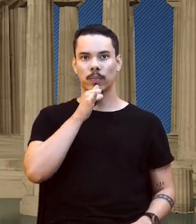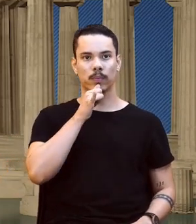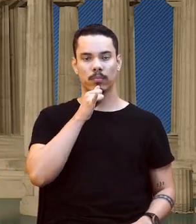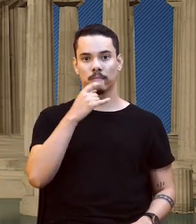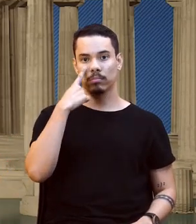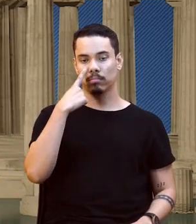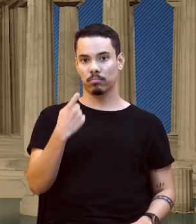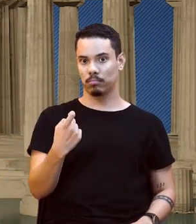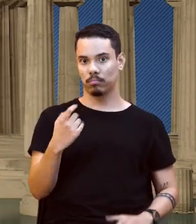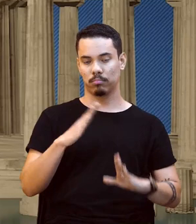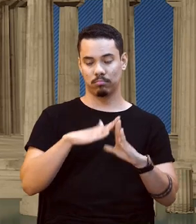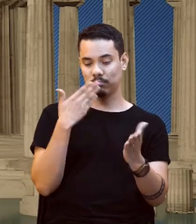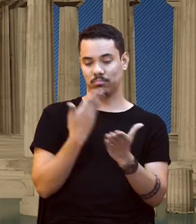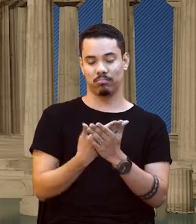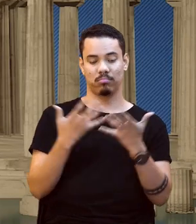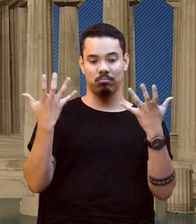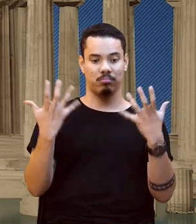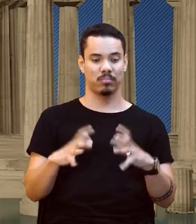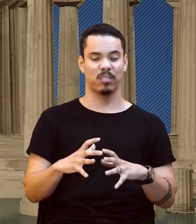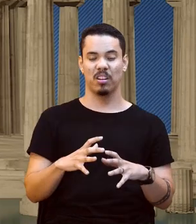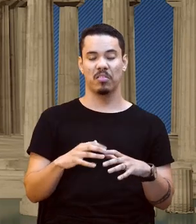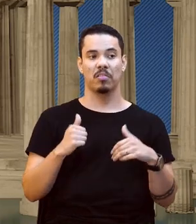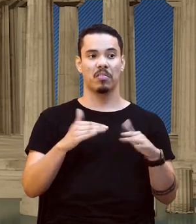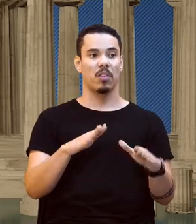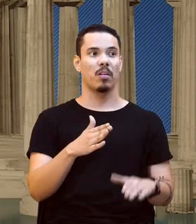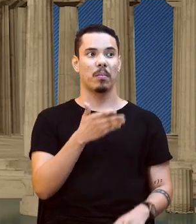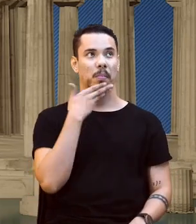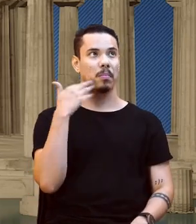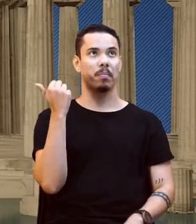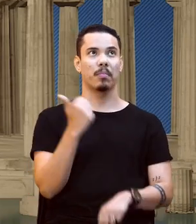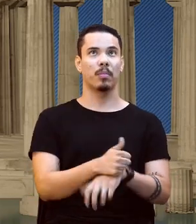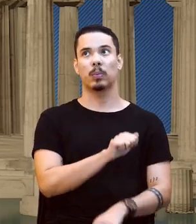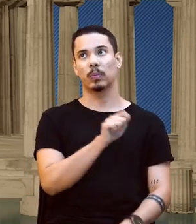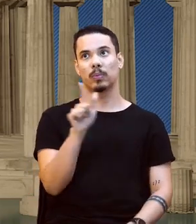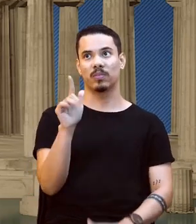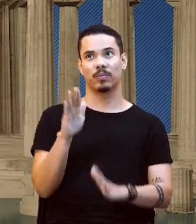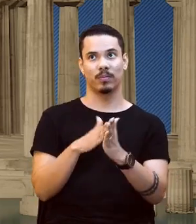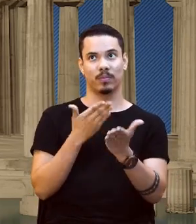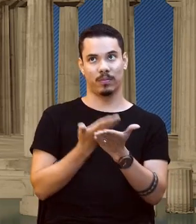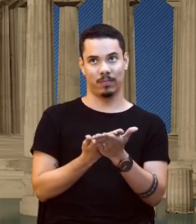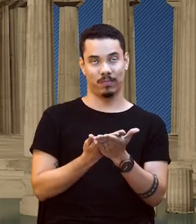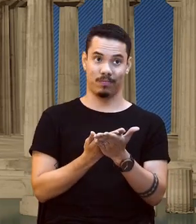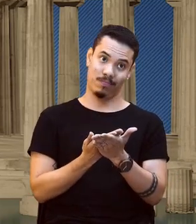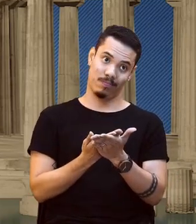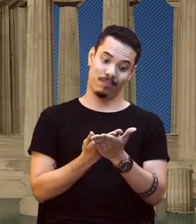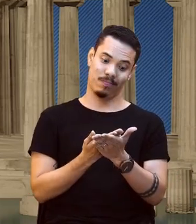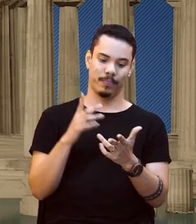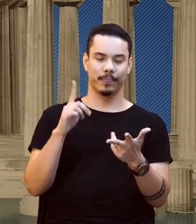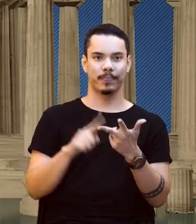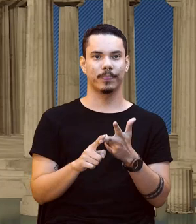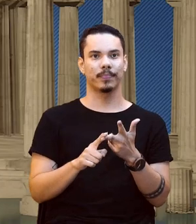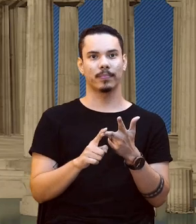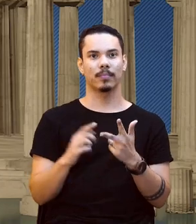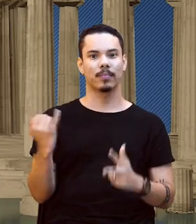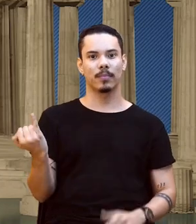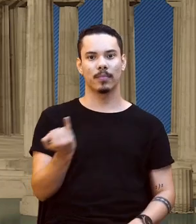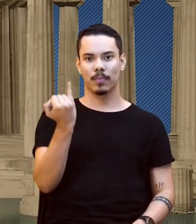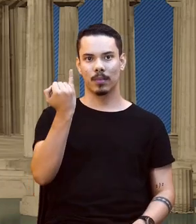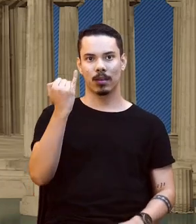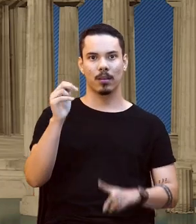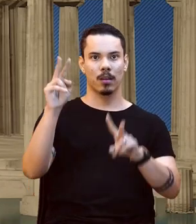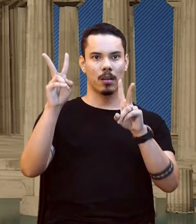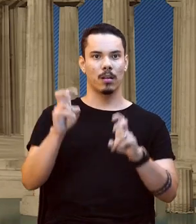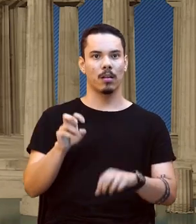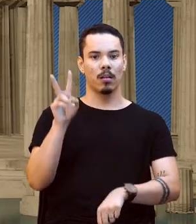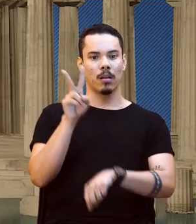desinteresse da escola? Ah, eu vou lá apagar para eu não estudar. Será? Ou C. A importância da questão ambiental com